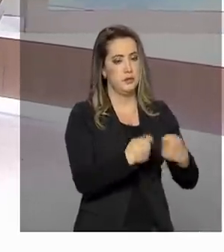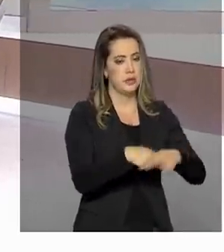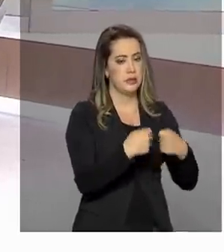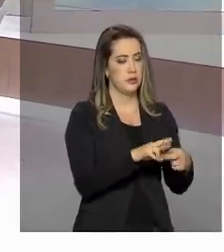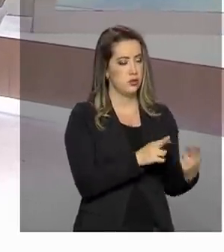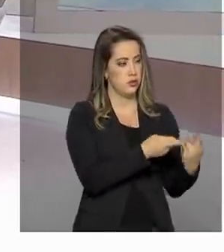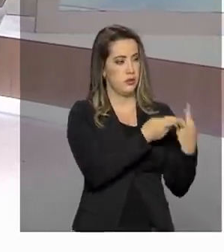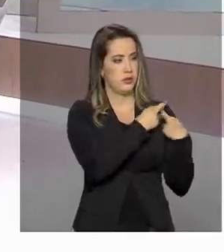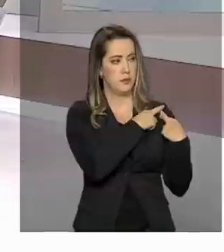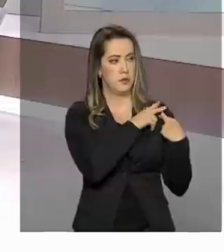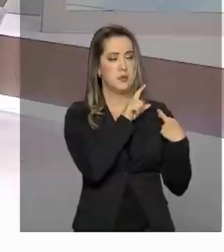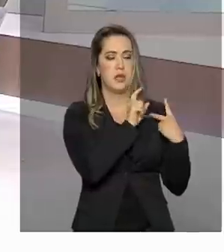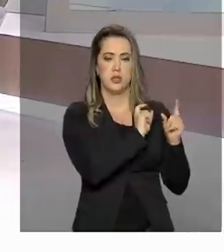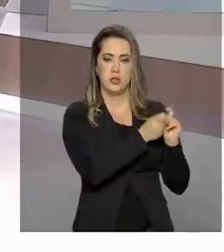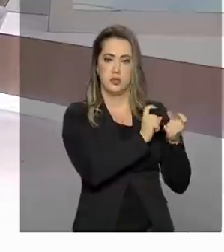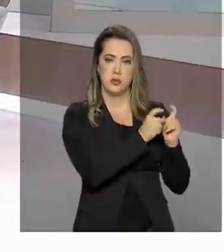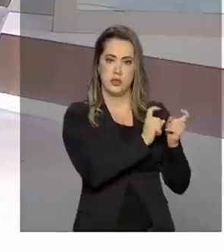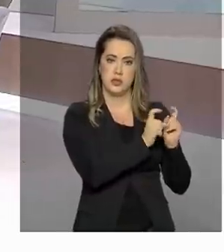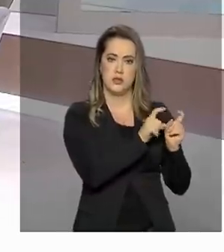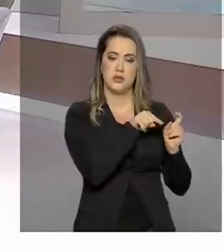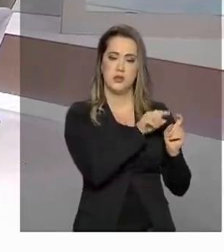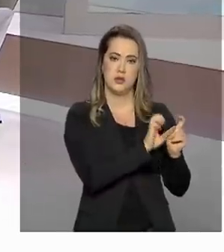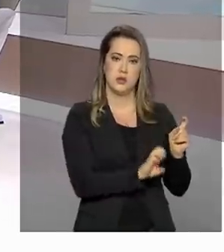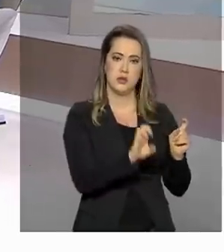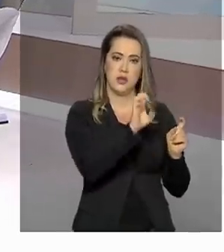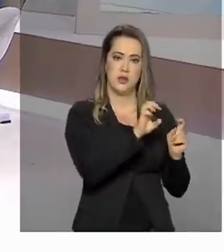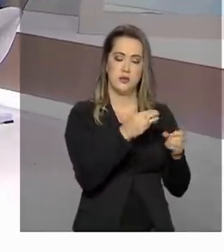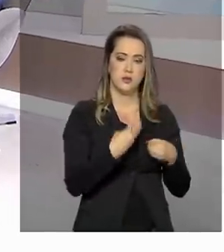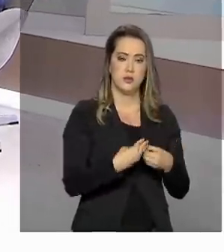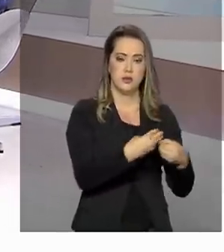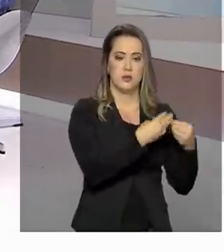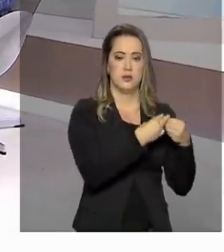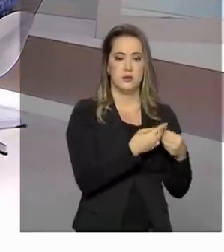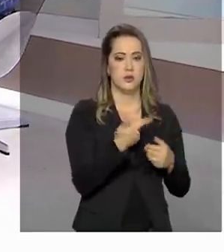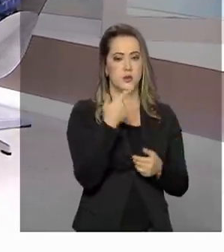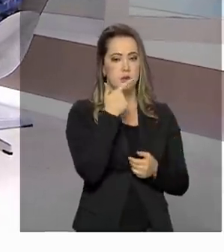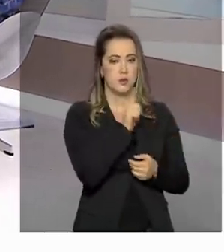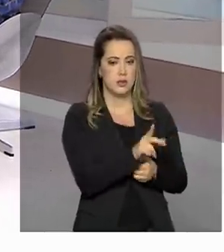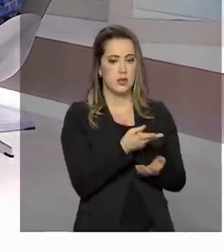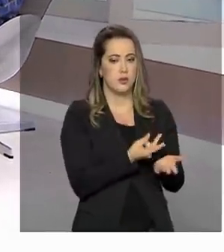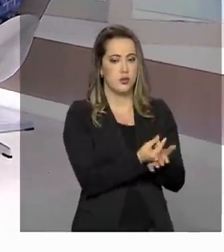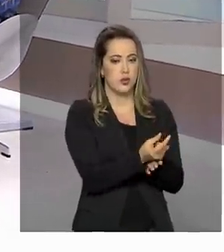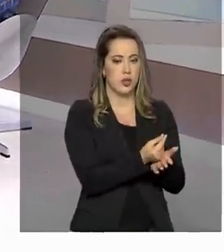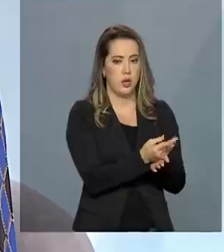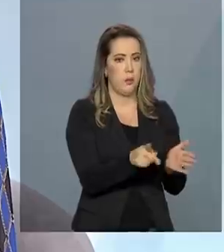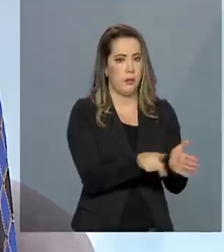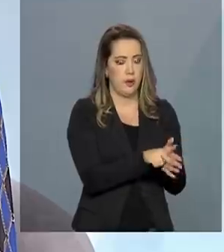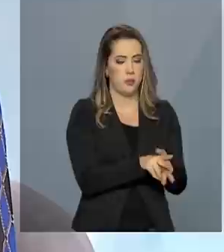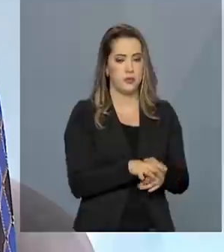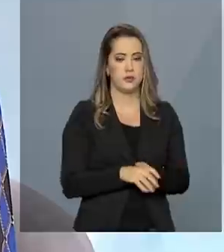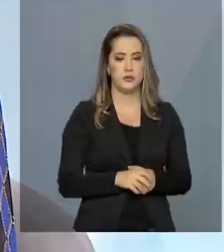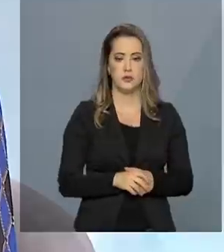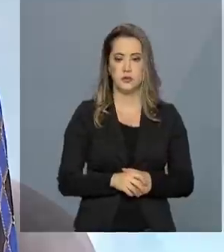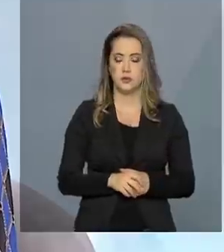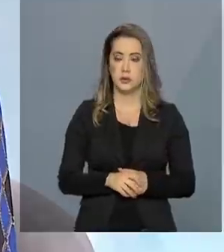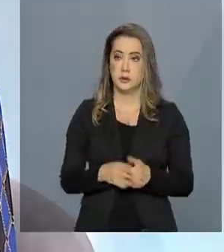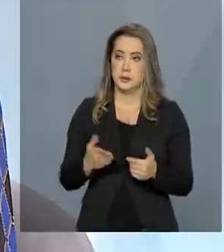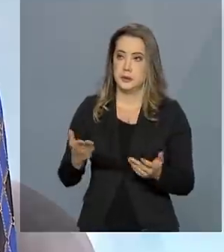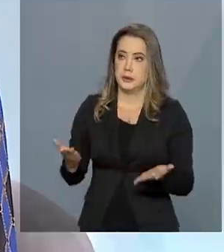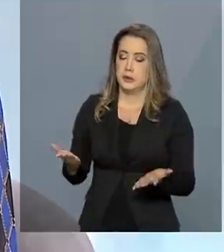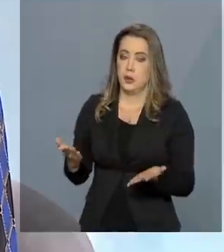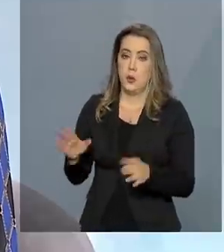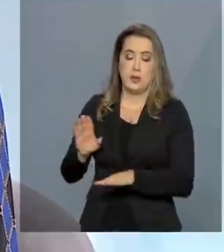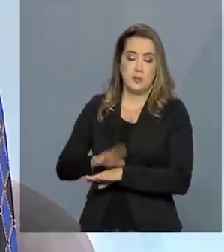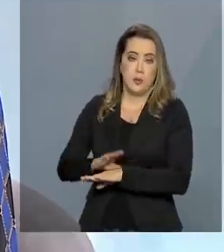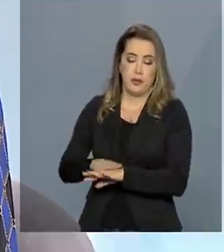responsabilidade dos gestores estaduais, municipais, ao lidar com esses recursos? Vivendo esse momento de